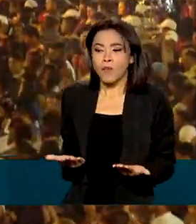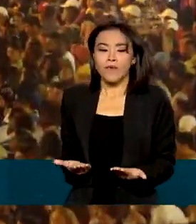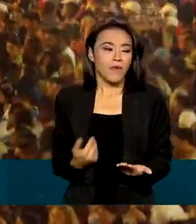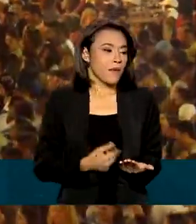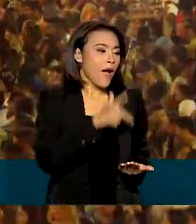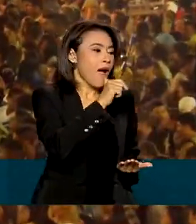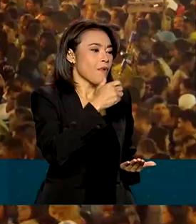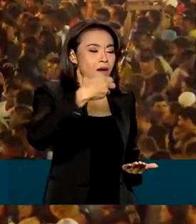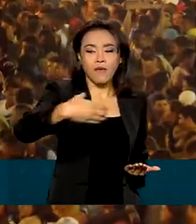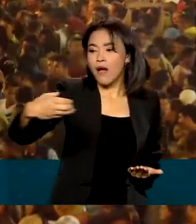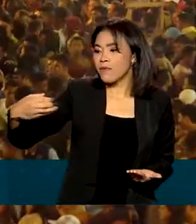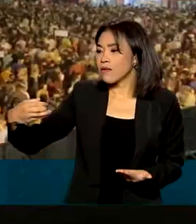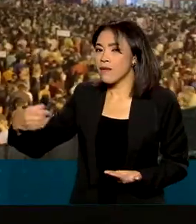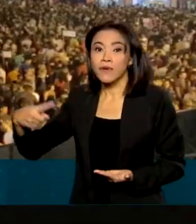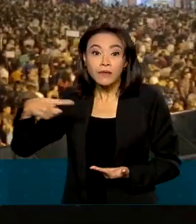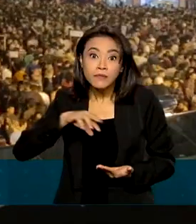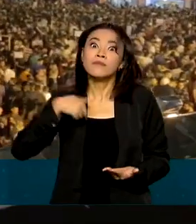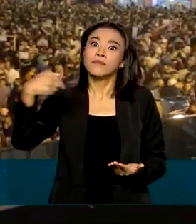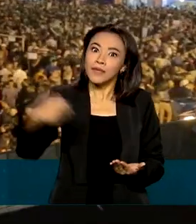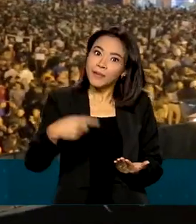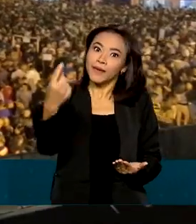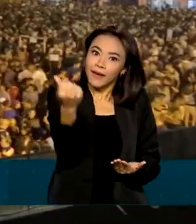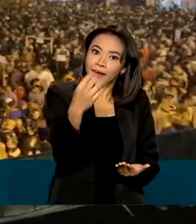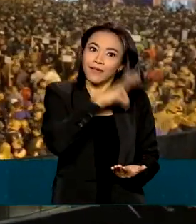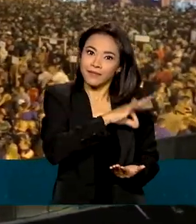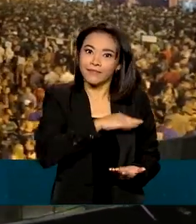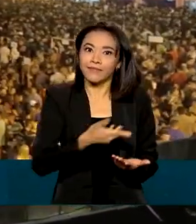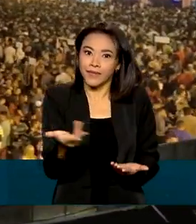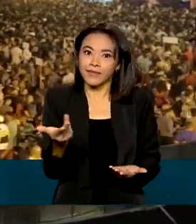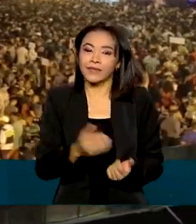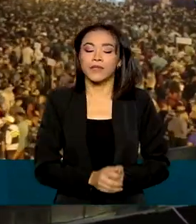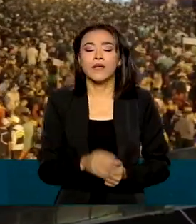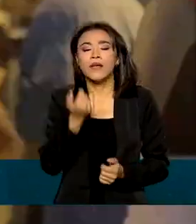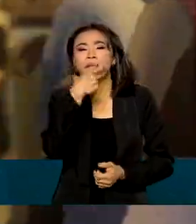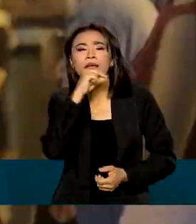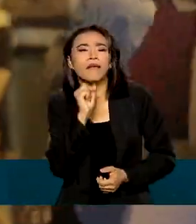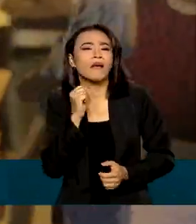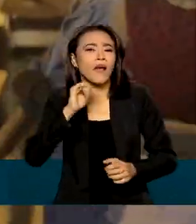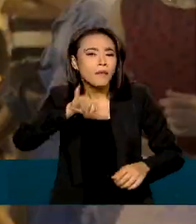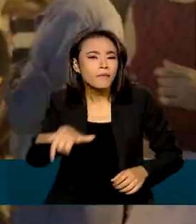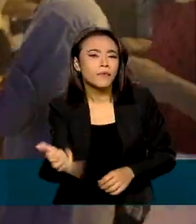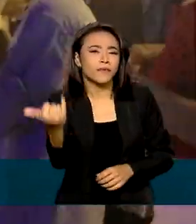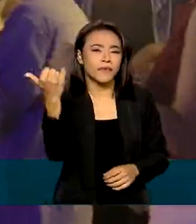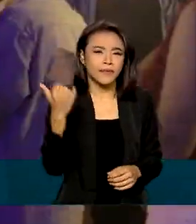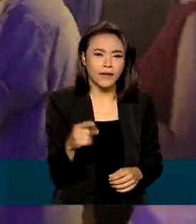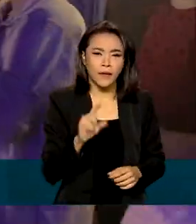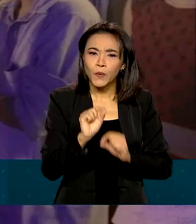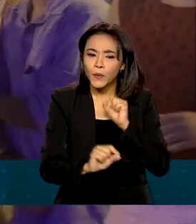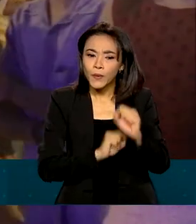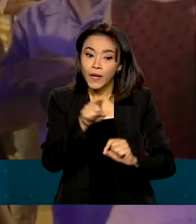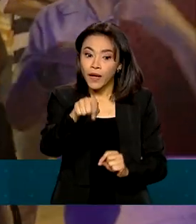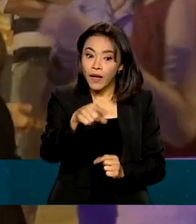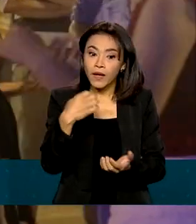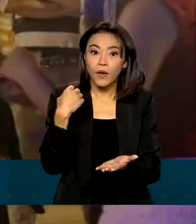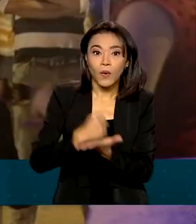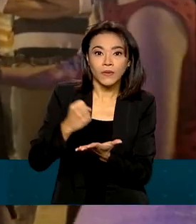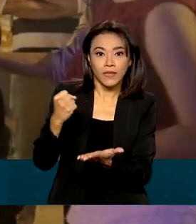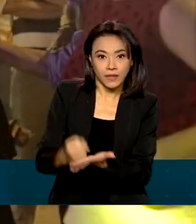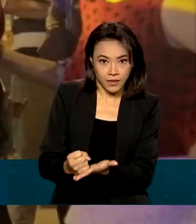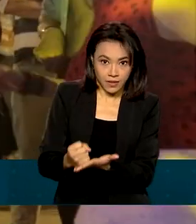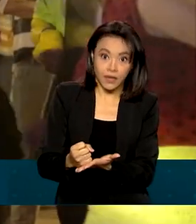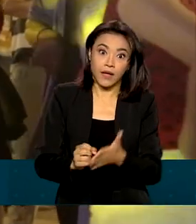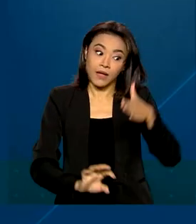água ou produtos de alimentação. Para quem vai aproveitar os festejos, a dica é contratar serviços de empresas